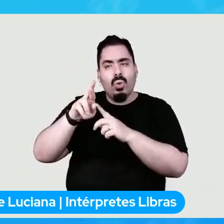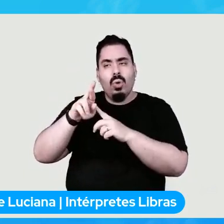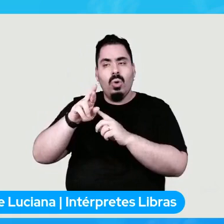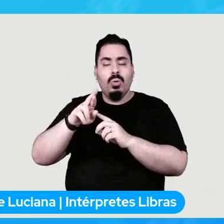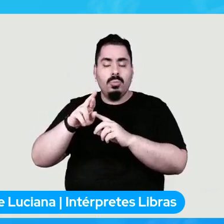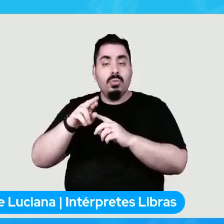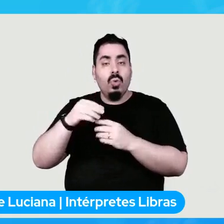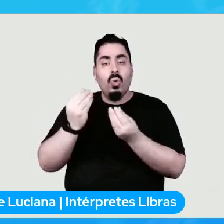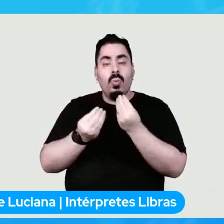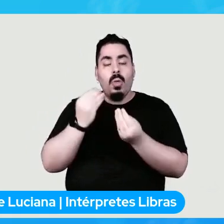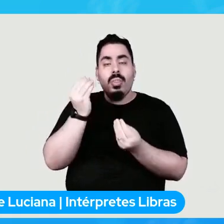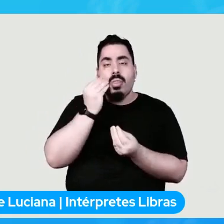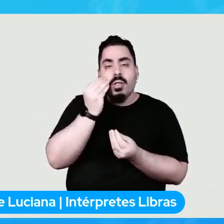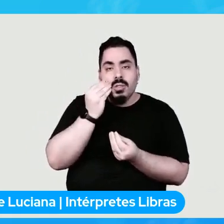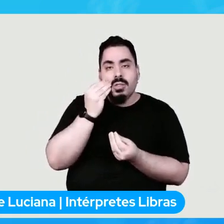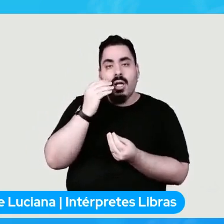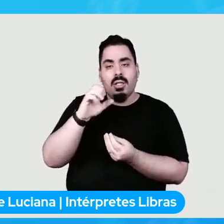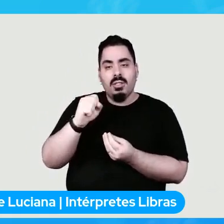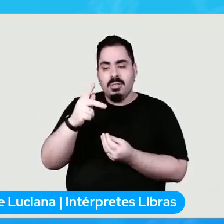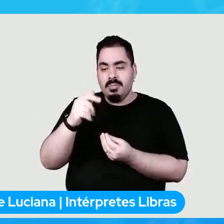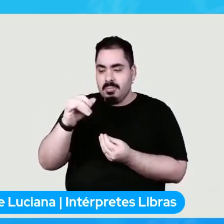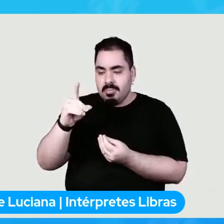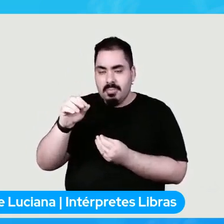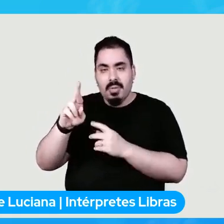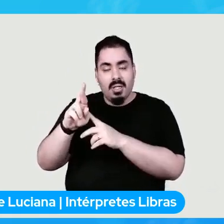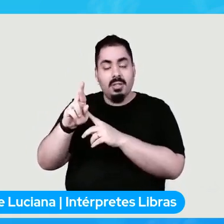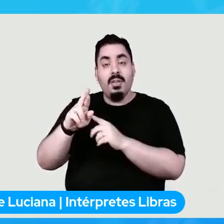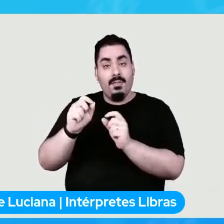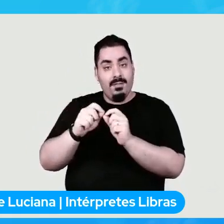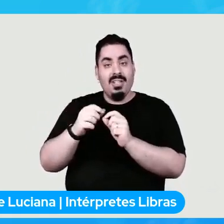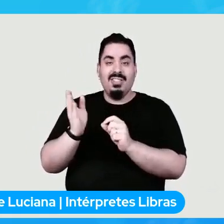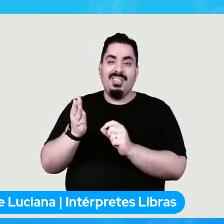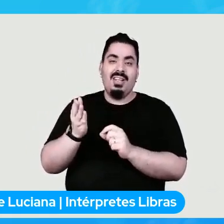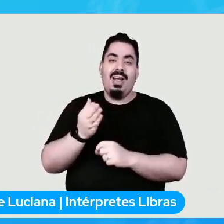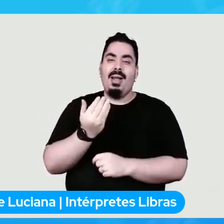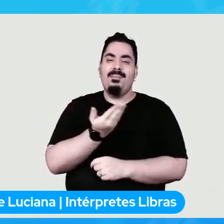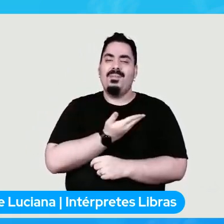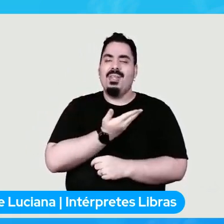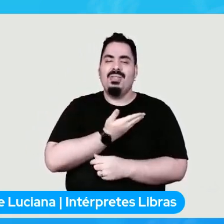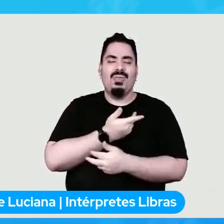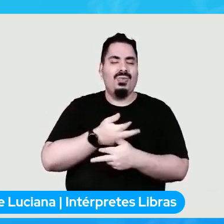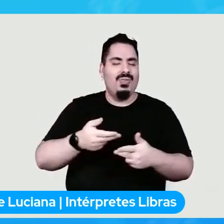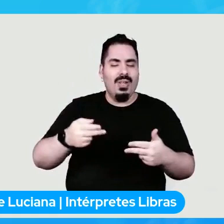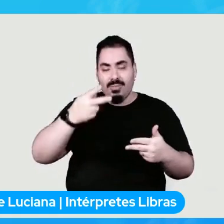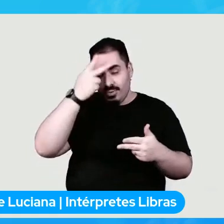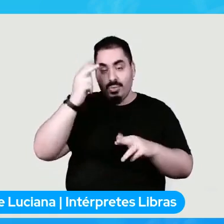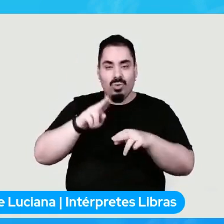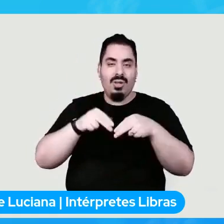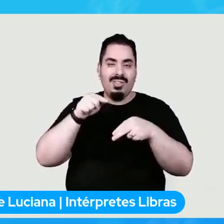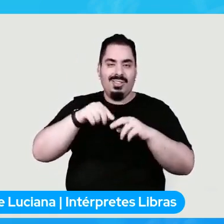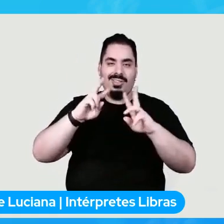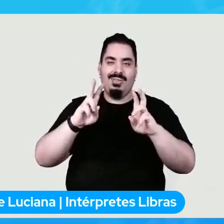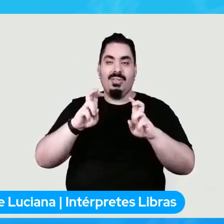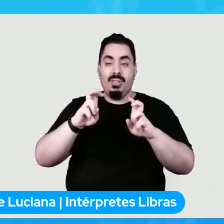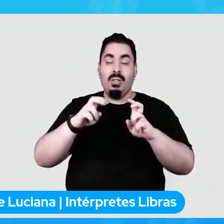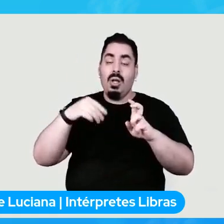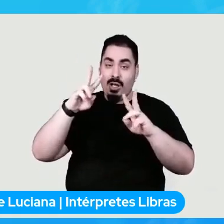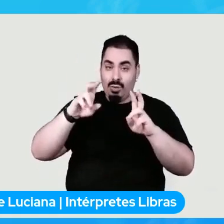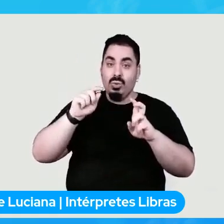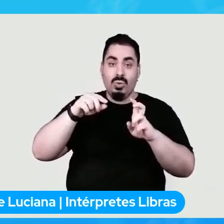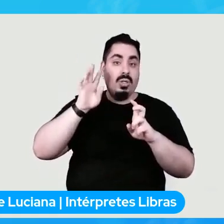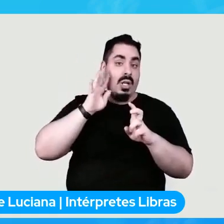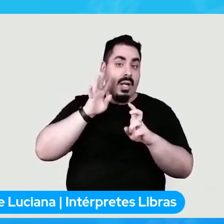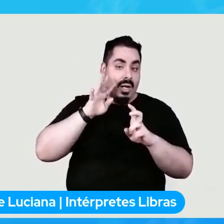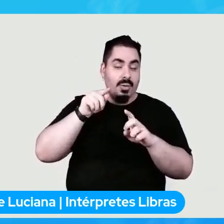pessoas por causa desse tipo de pergunta e eu acho que talvez seja um assunto legal para trazer aqui e dar uma continuidade para aquela palestra que eu dei ano passado